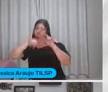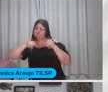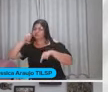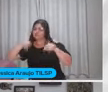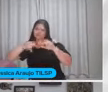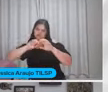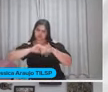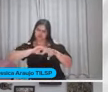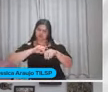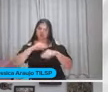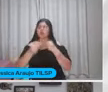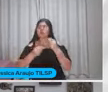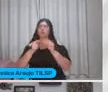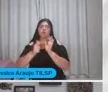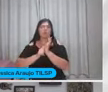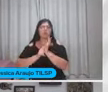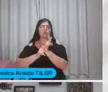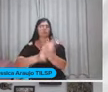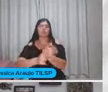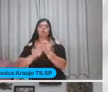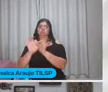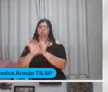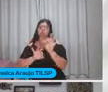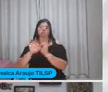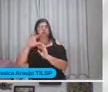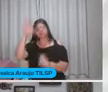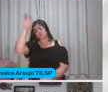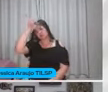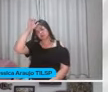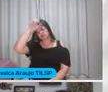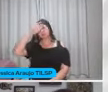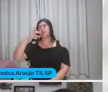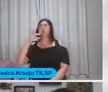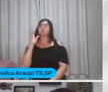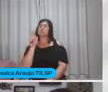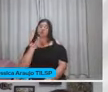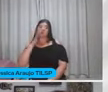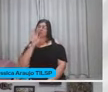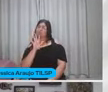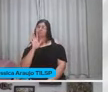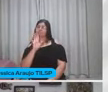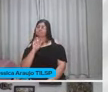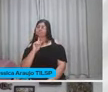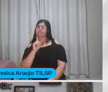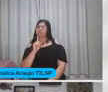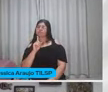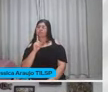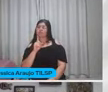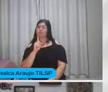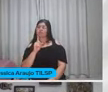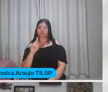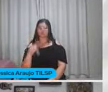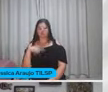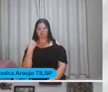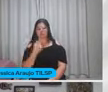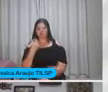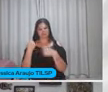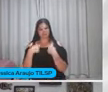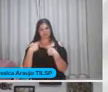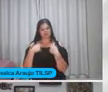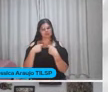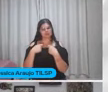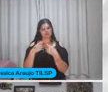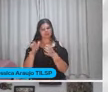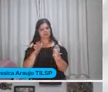Como protagonistas Do processo de aprendizagem O que não quer dizer Que a gente Precinda da